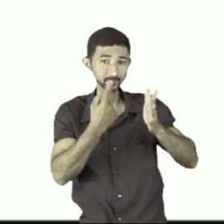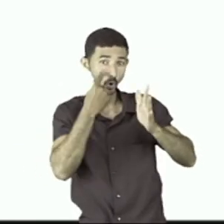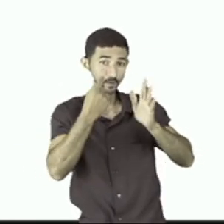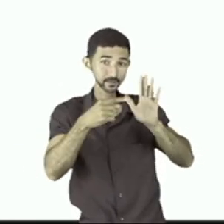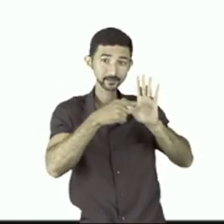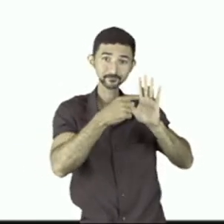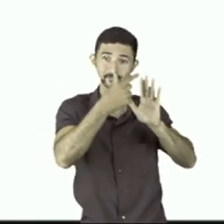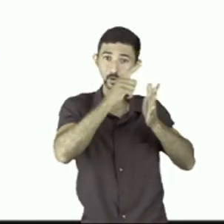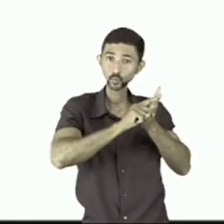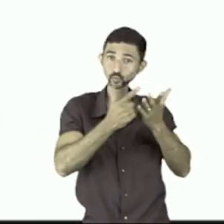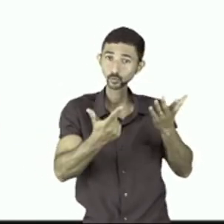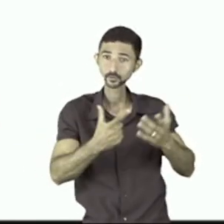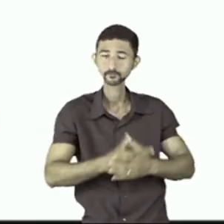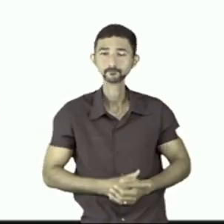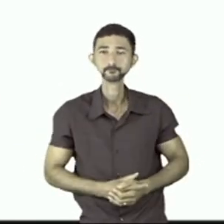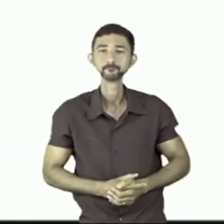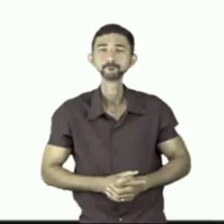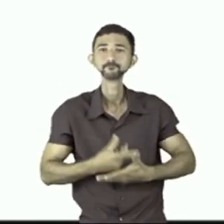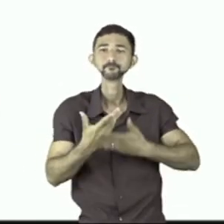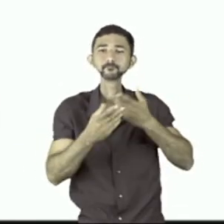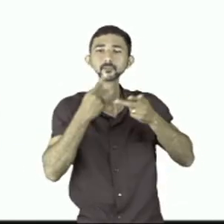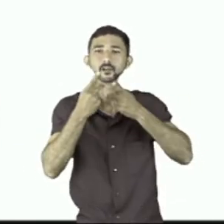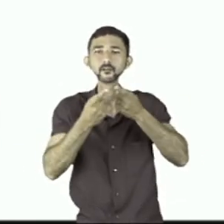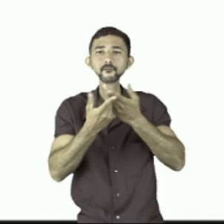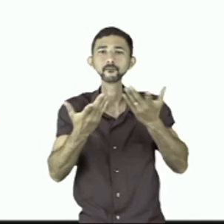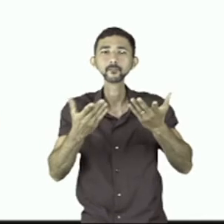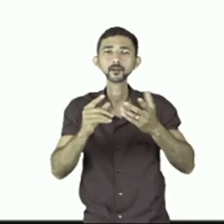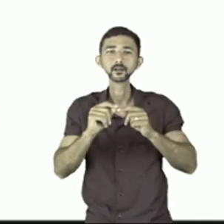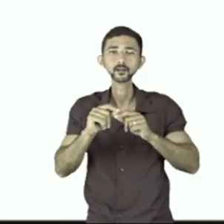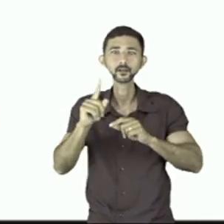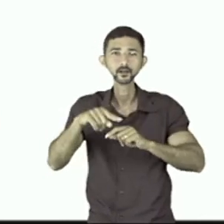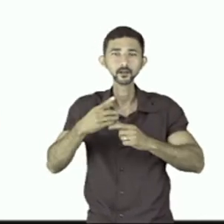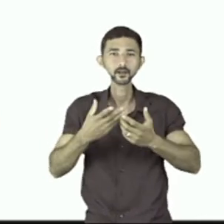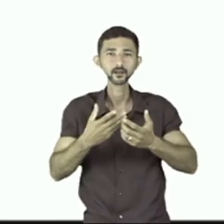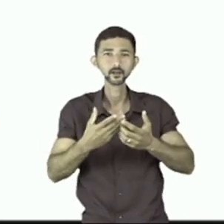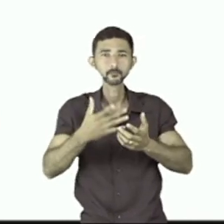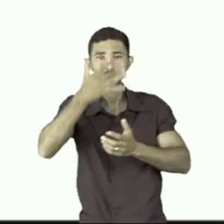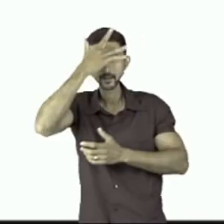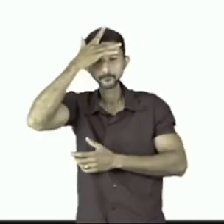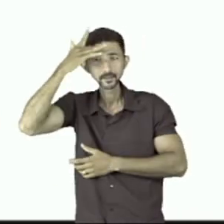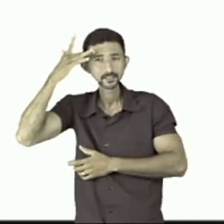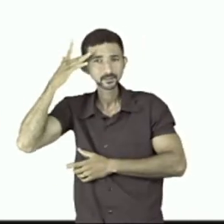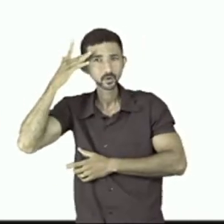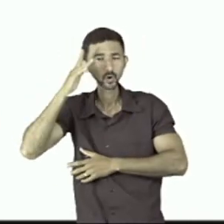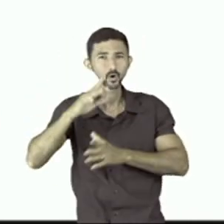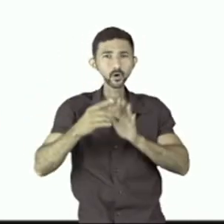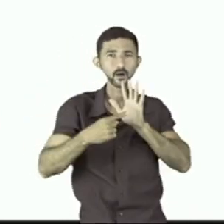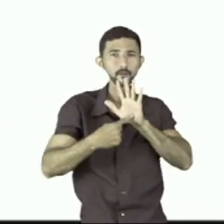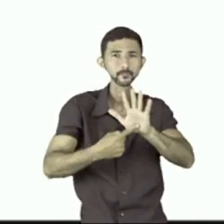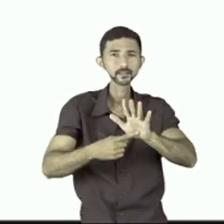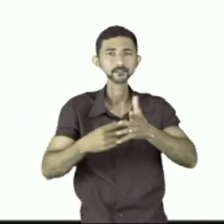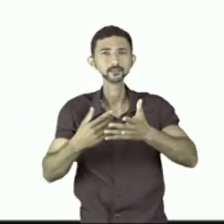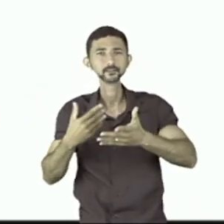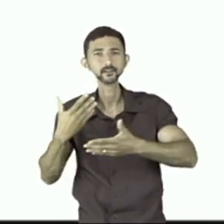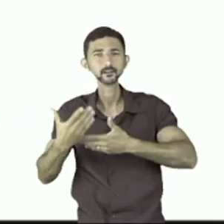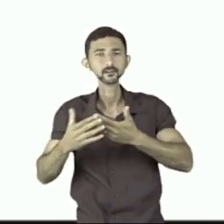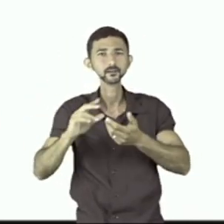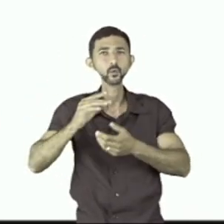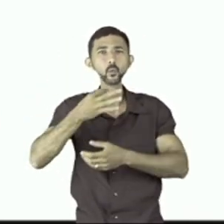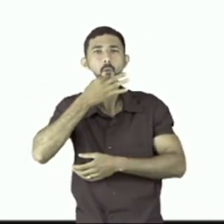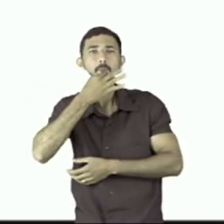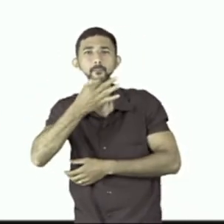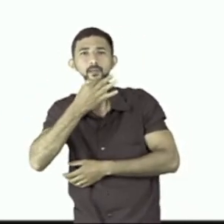respeito do jornal o que eu quero deixar claro para você para essas pessoas apresentarem uma